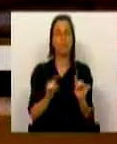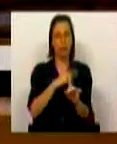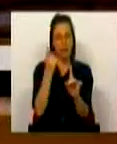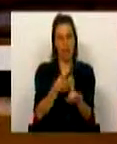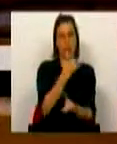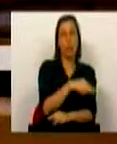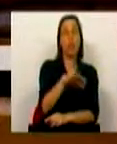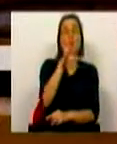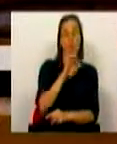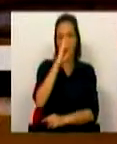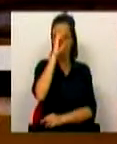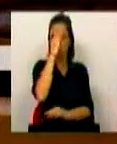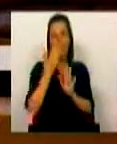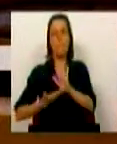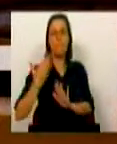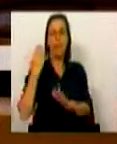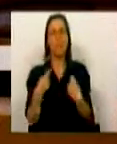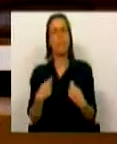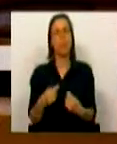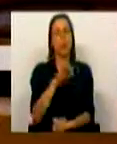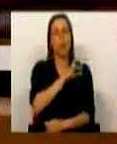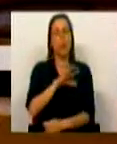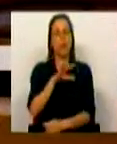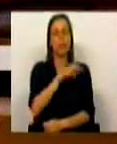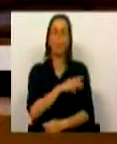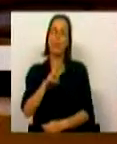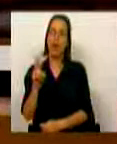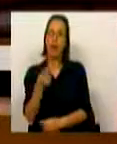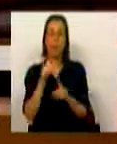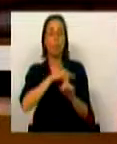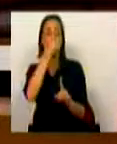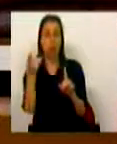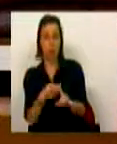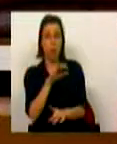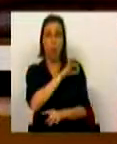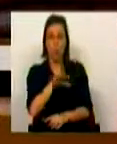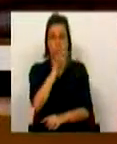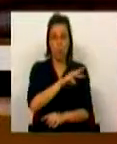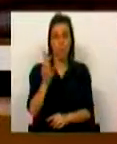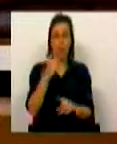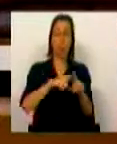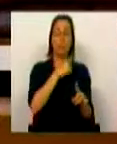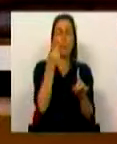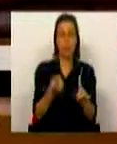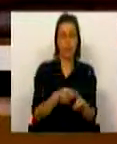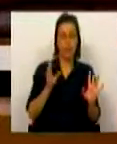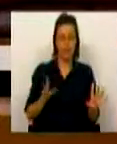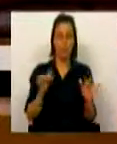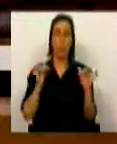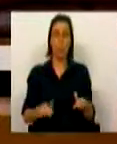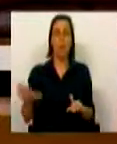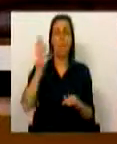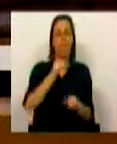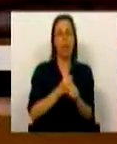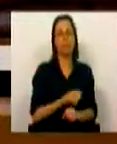2018 um esforço adicional de despesa de 800 milhões de euros anuais. 800 milhões de euros anuais. Hoje há